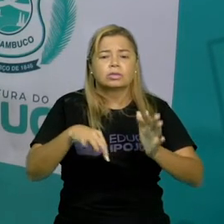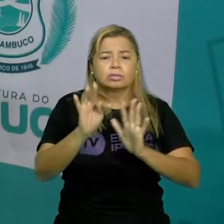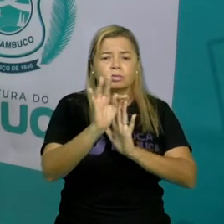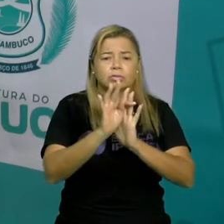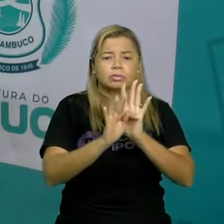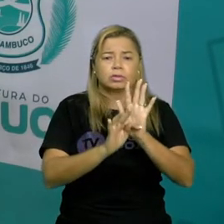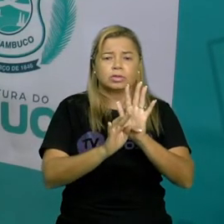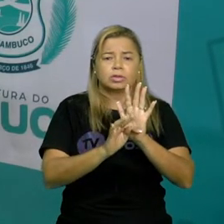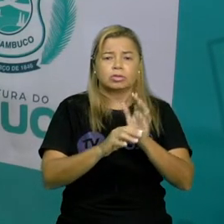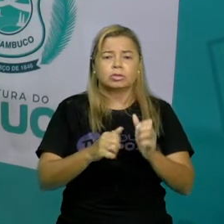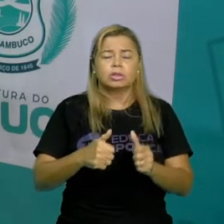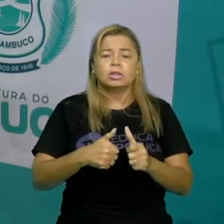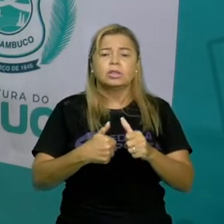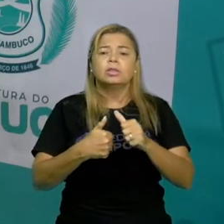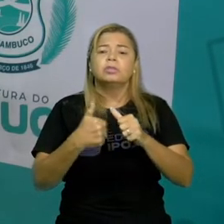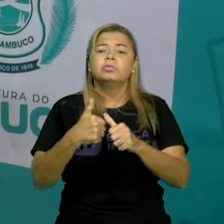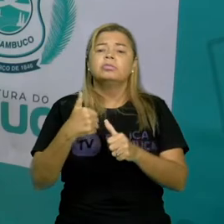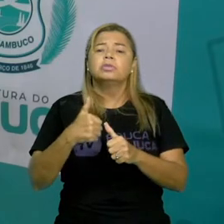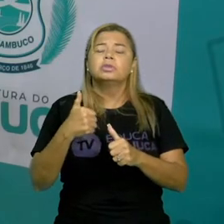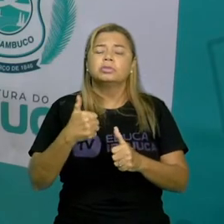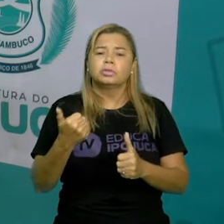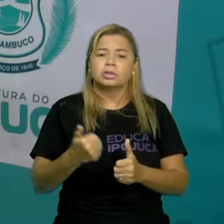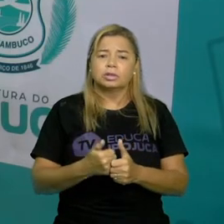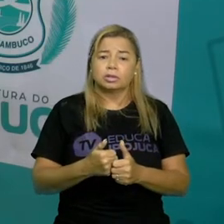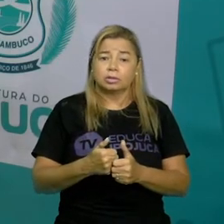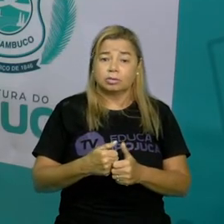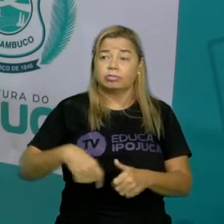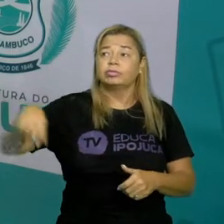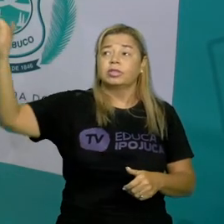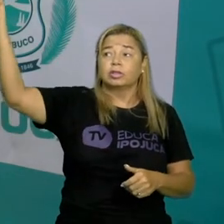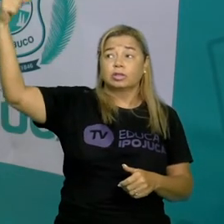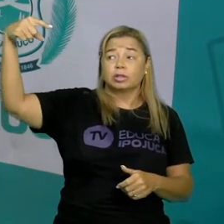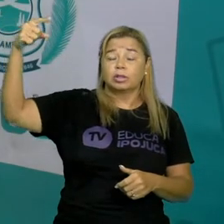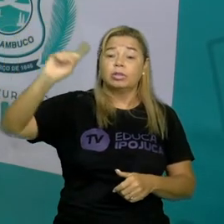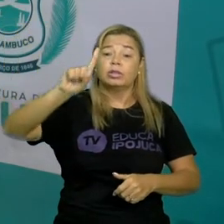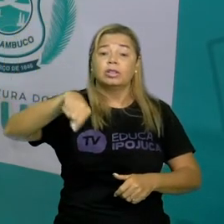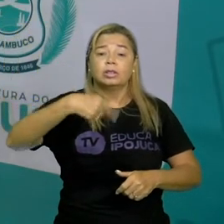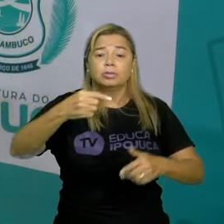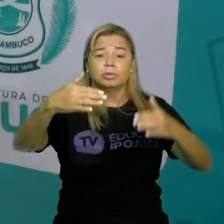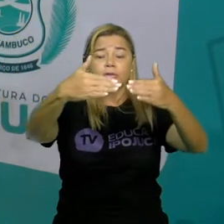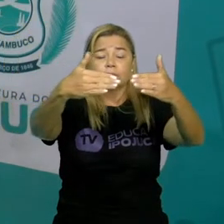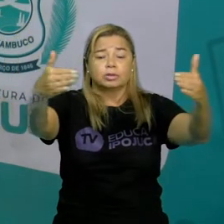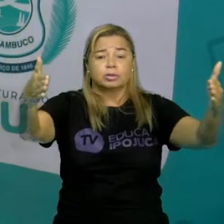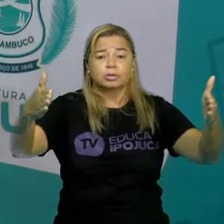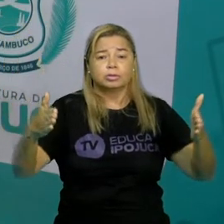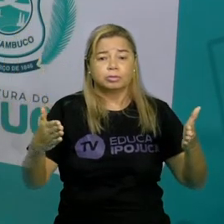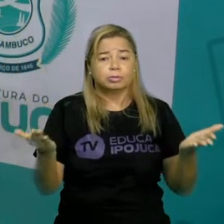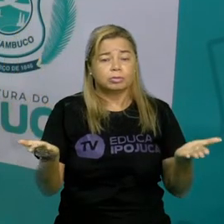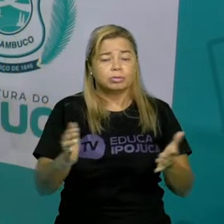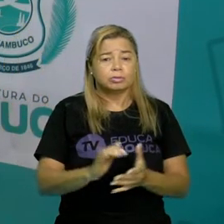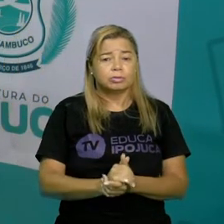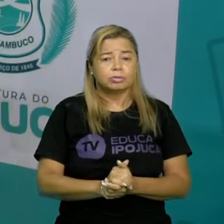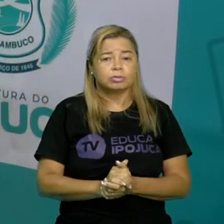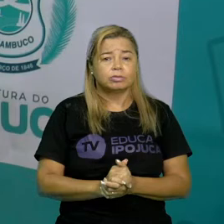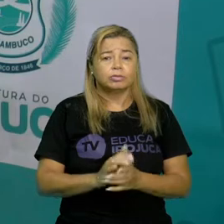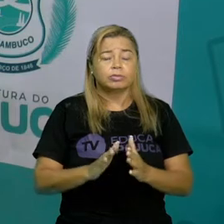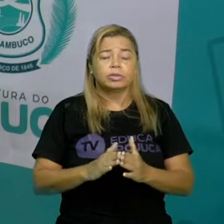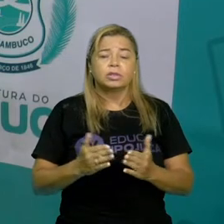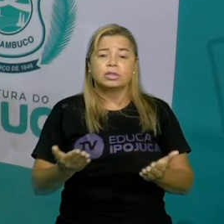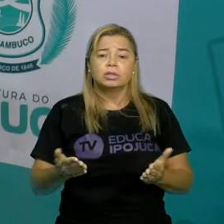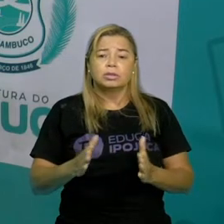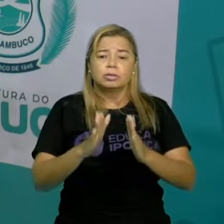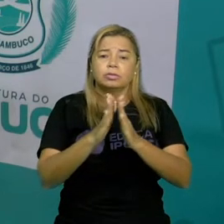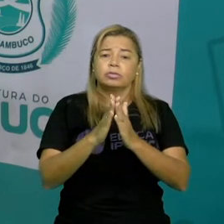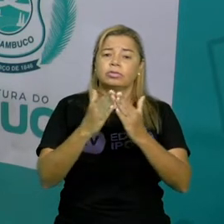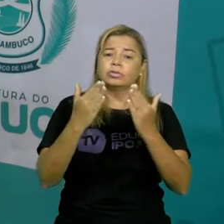quem vem primeiro vem o sol aí depois vem o muro às vezes vem sempre nos nossos livros para a gente